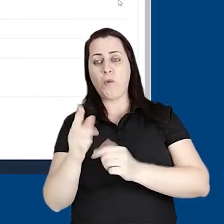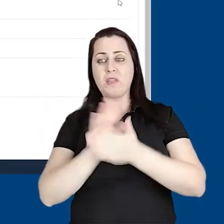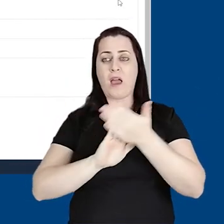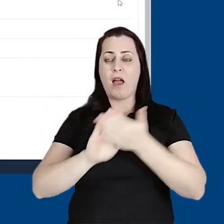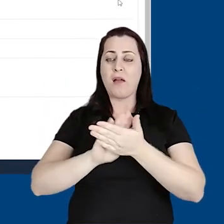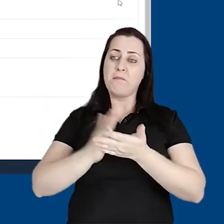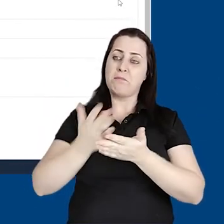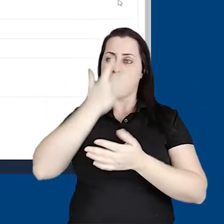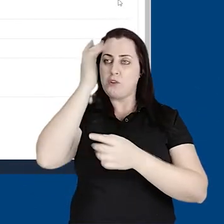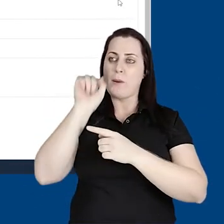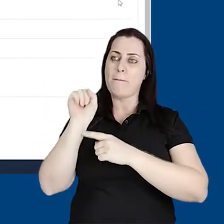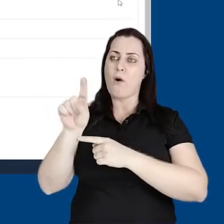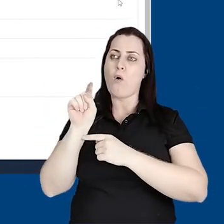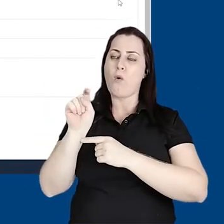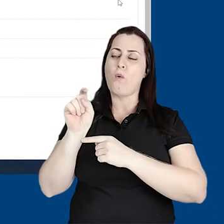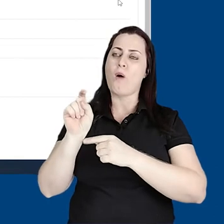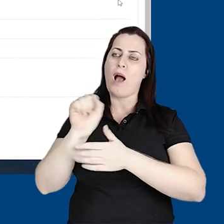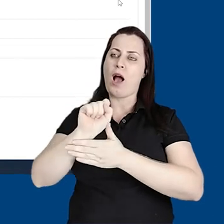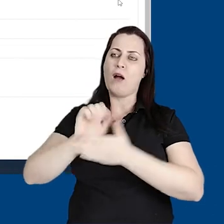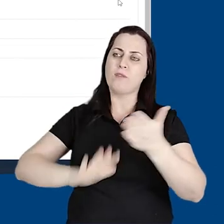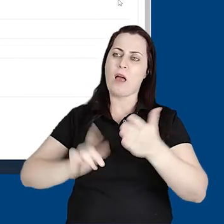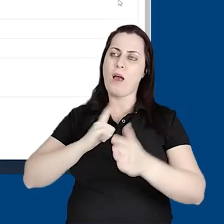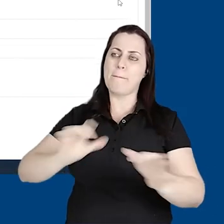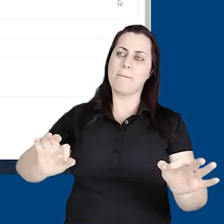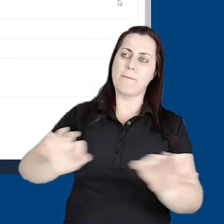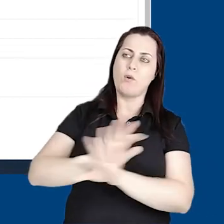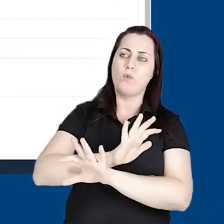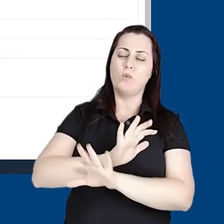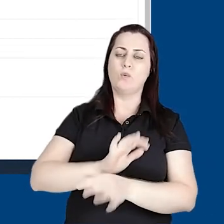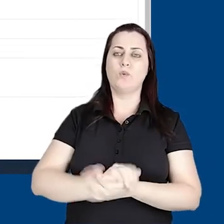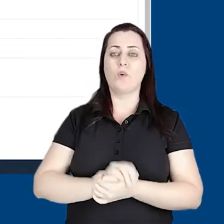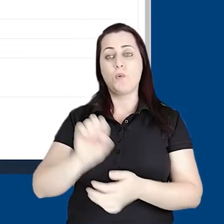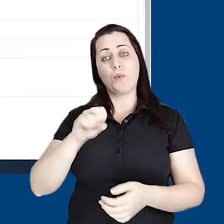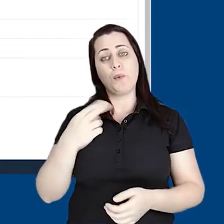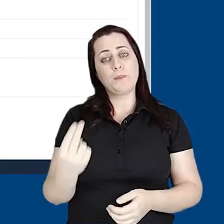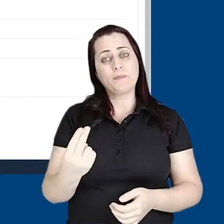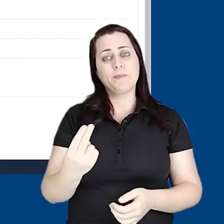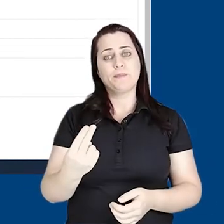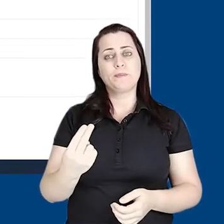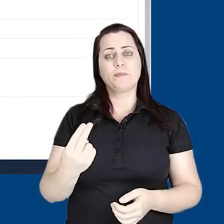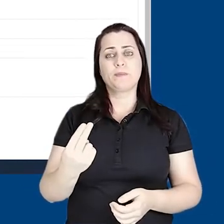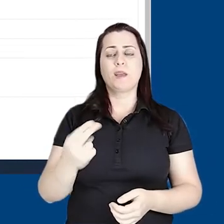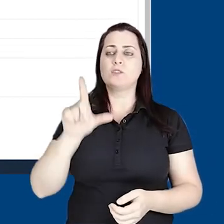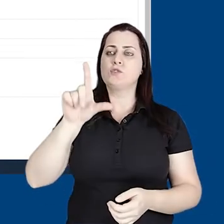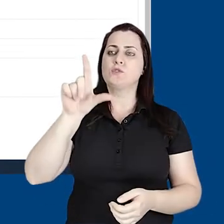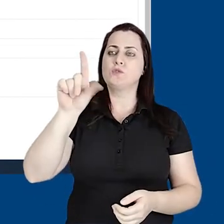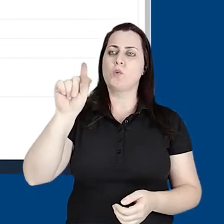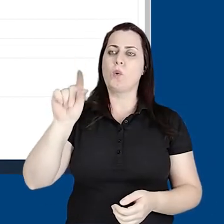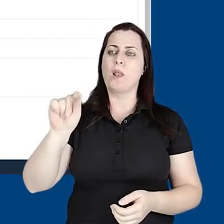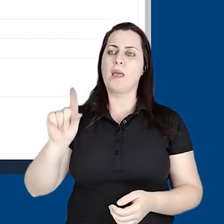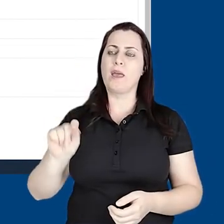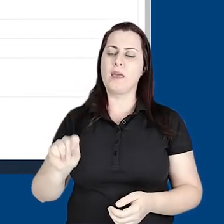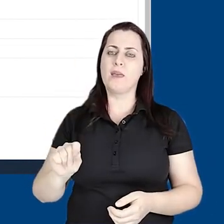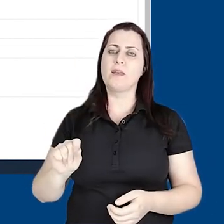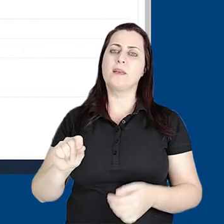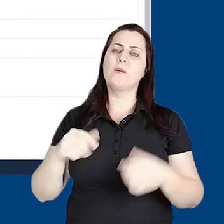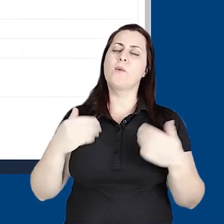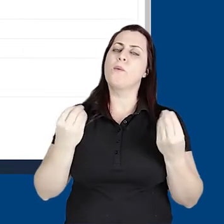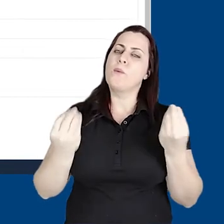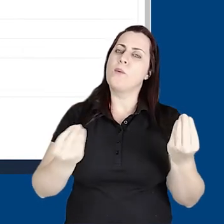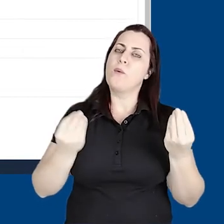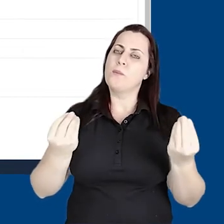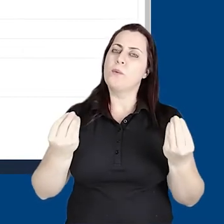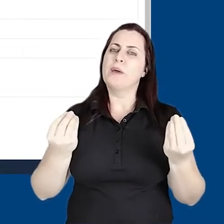para que o estudante marque essa atividade como concluída, bem como escolher